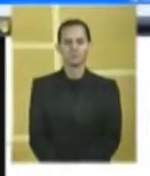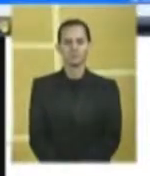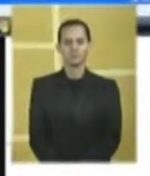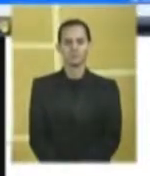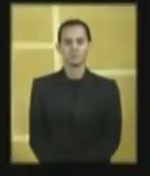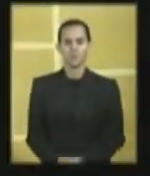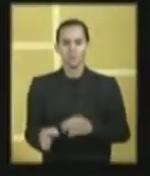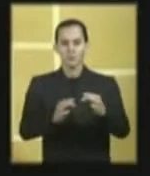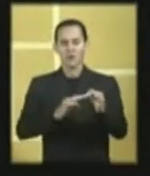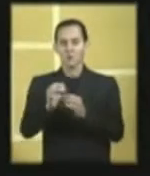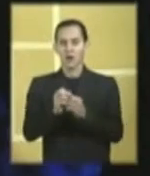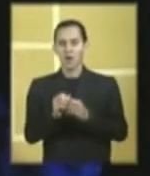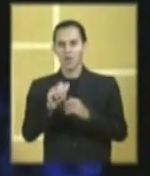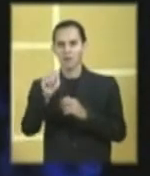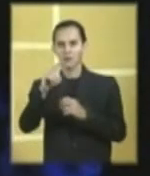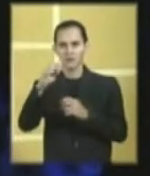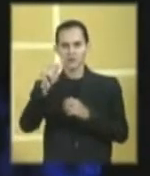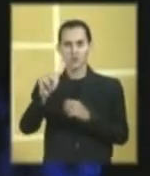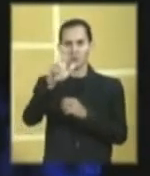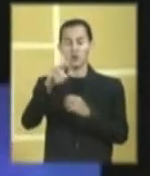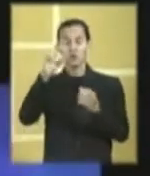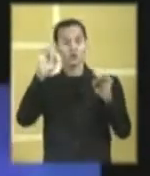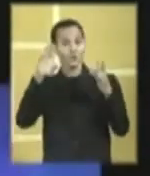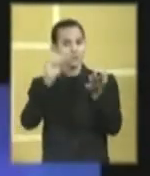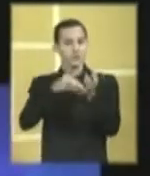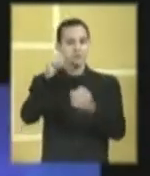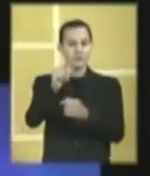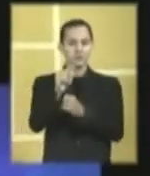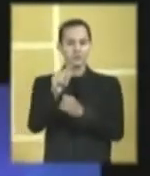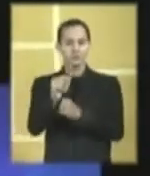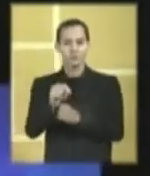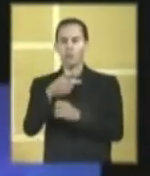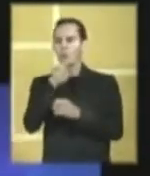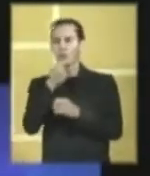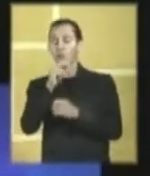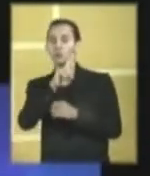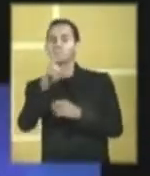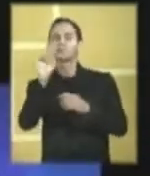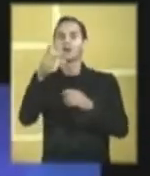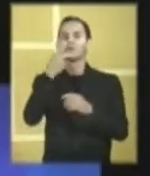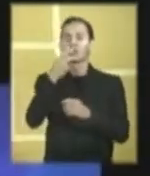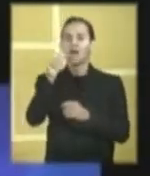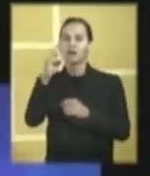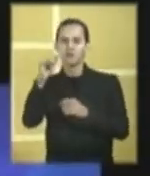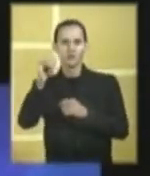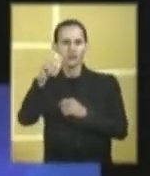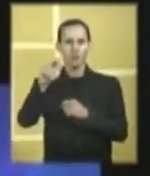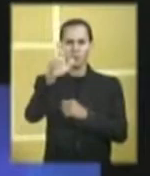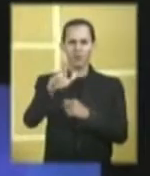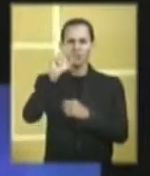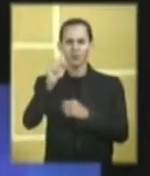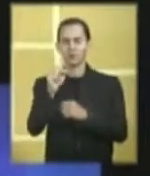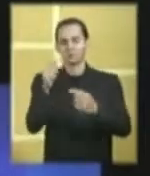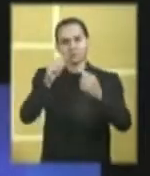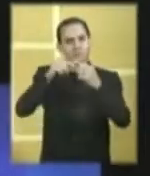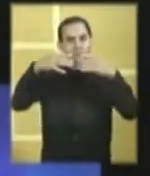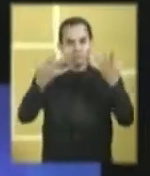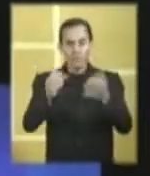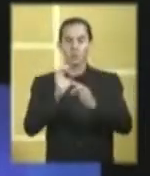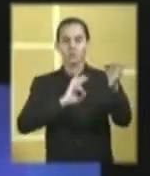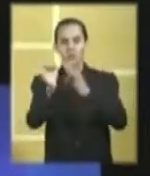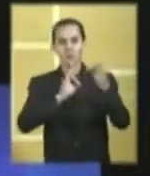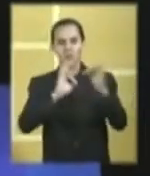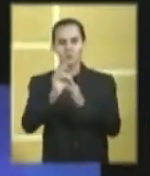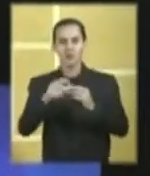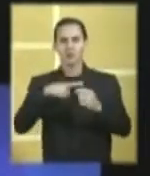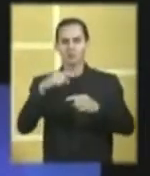Programa Agita Uberlândia. Só falta você. O nome já diz tudo. Agita Uberlândia. Afinal de contas, o